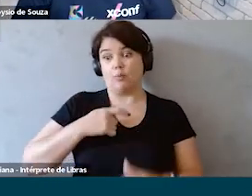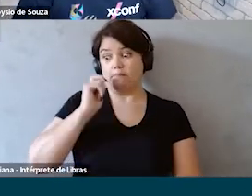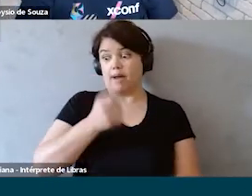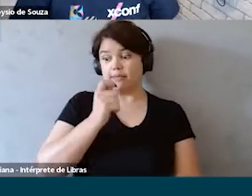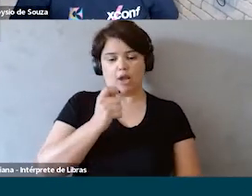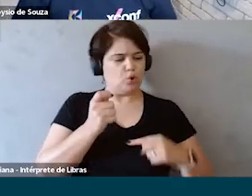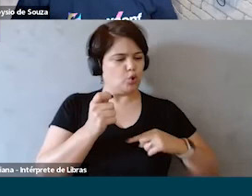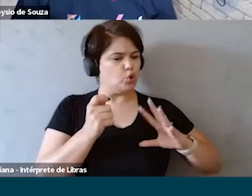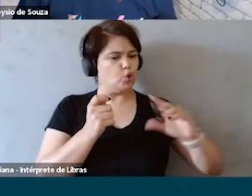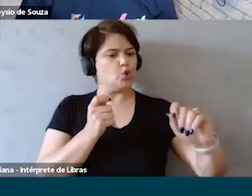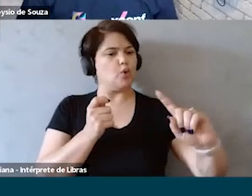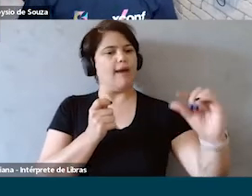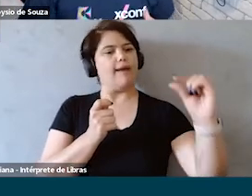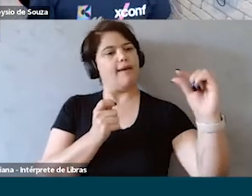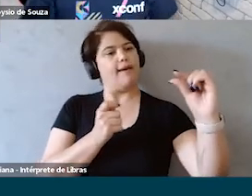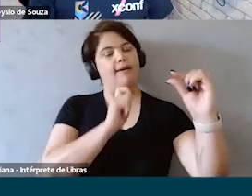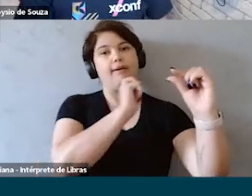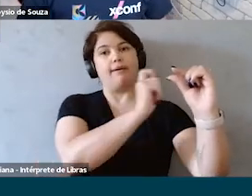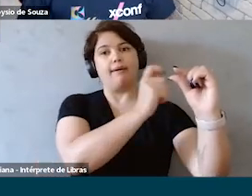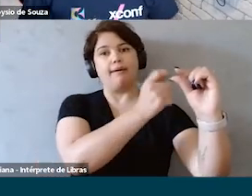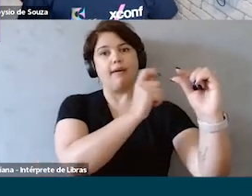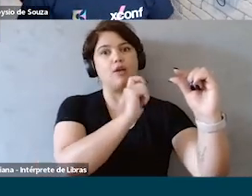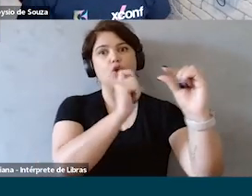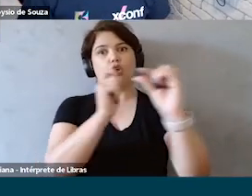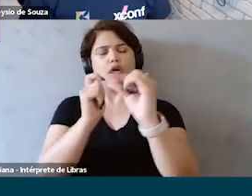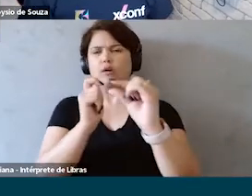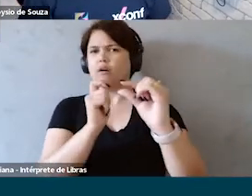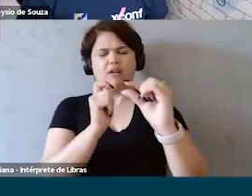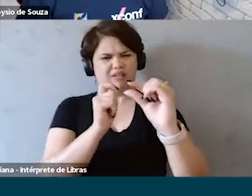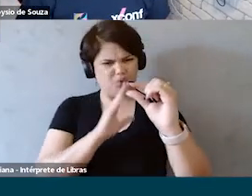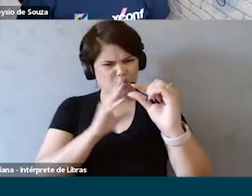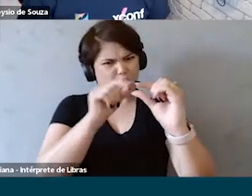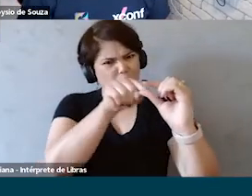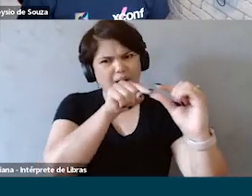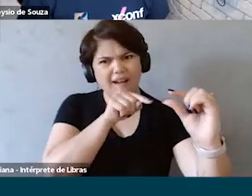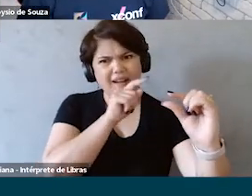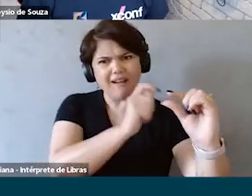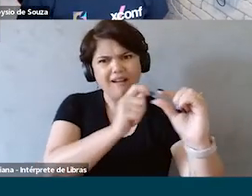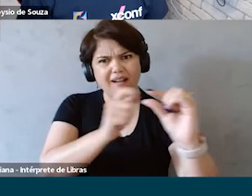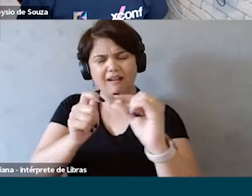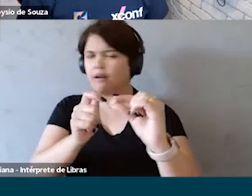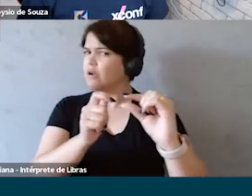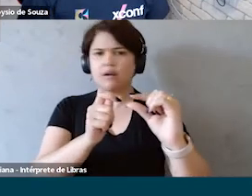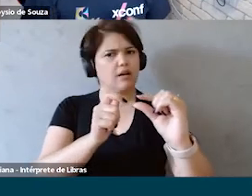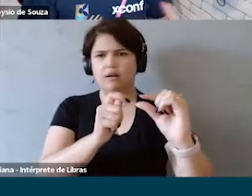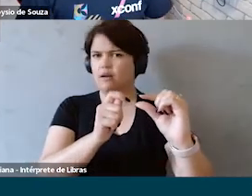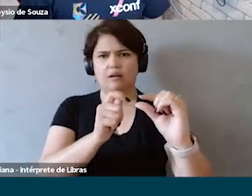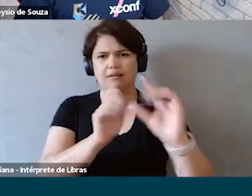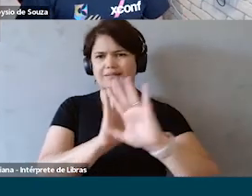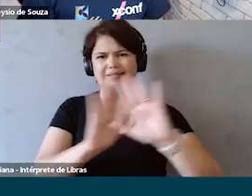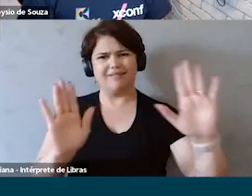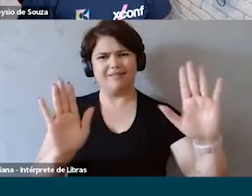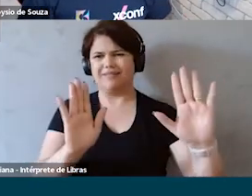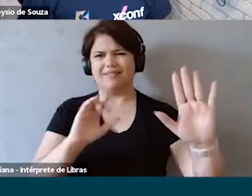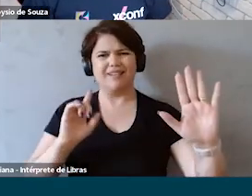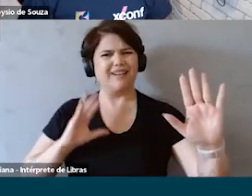martelo tudo é prego e não é bem assim não é bem assim então é muito bacana